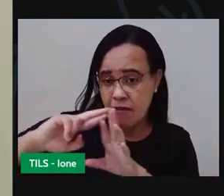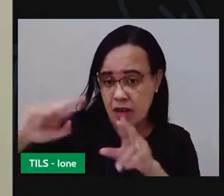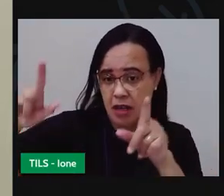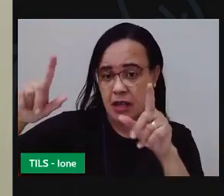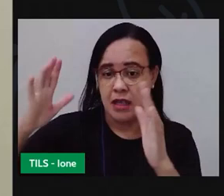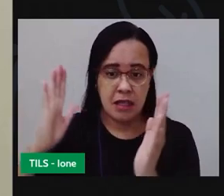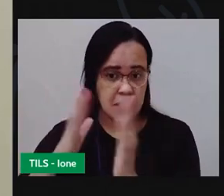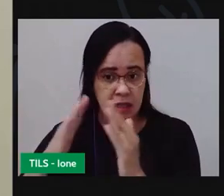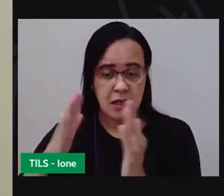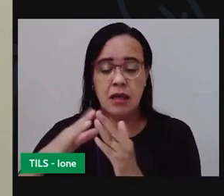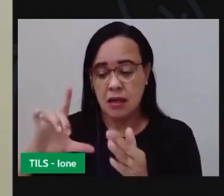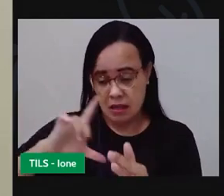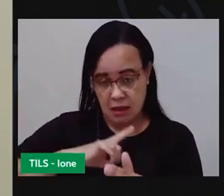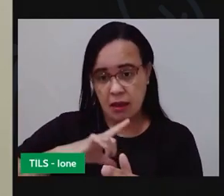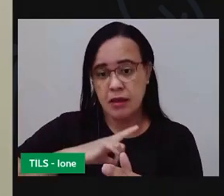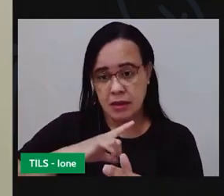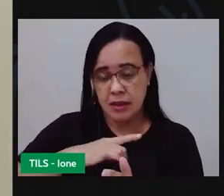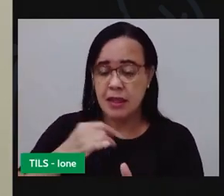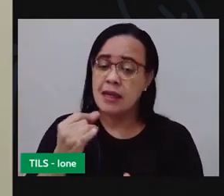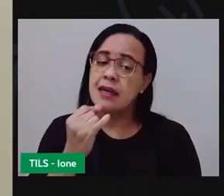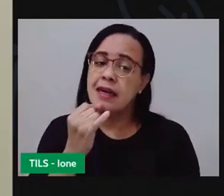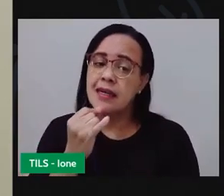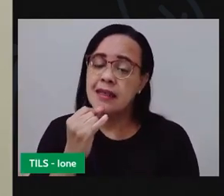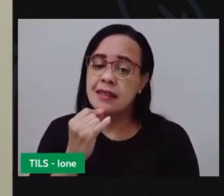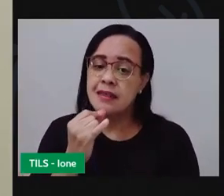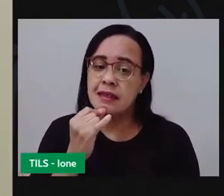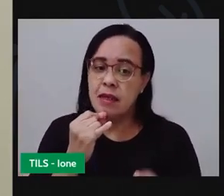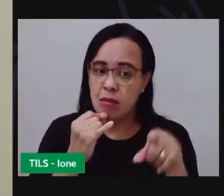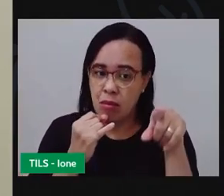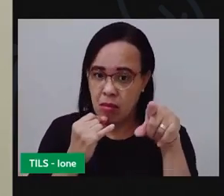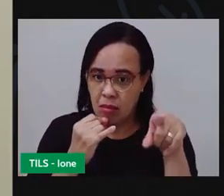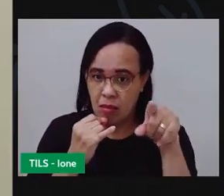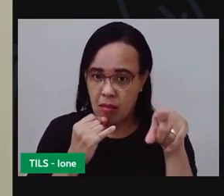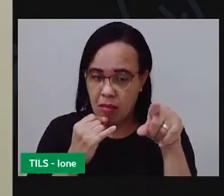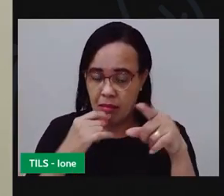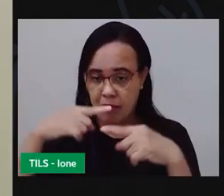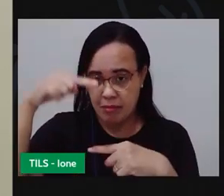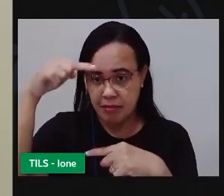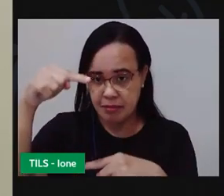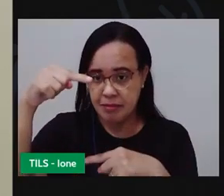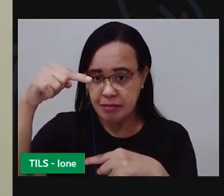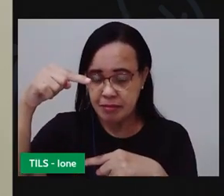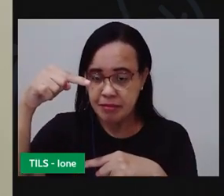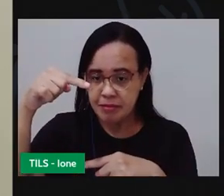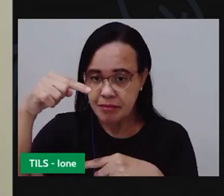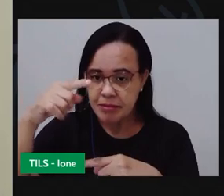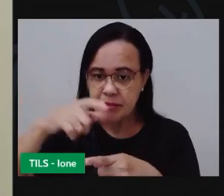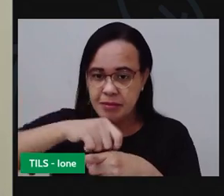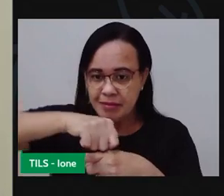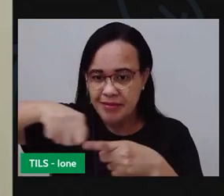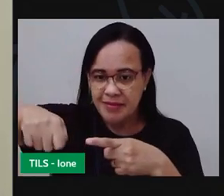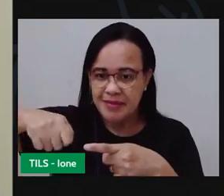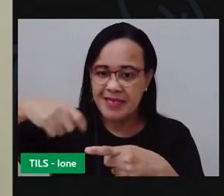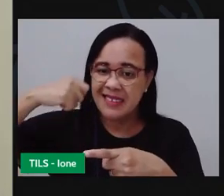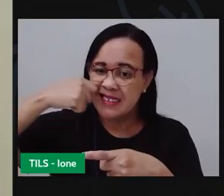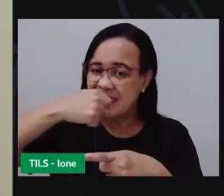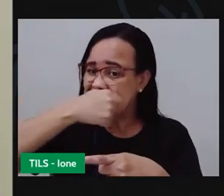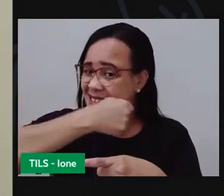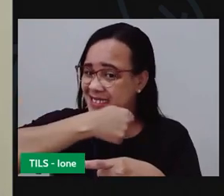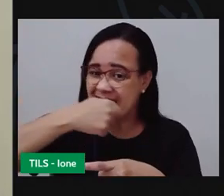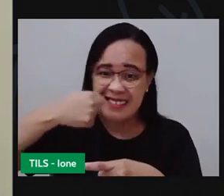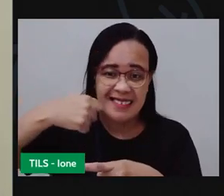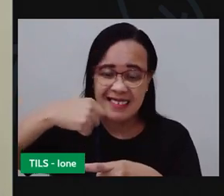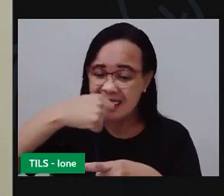casa. Por exemplo, olha essa embalagem de creme dental. Ela é feita